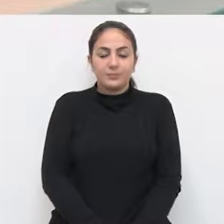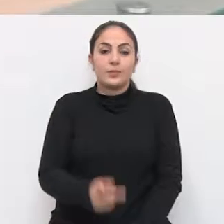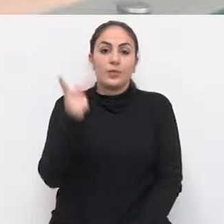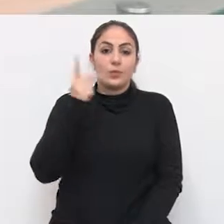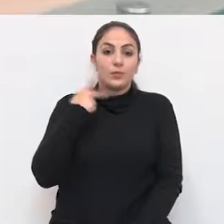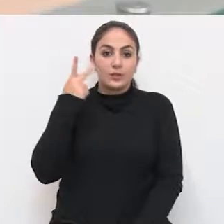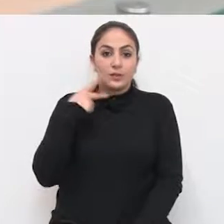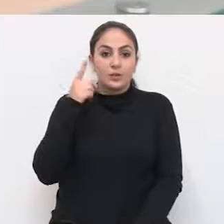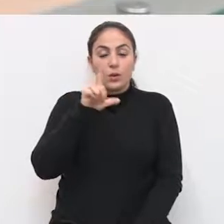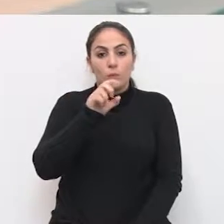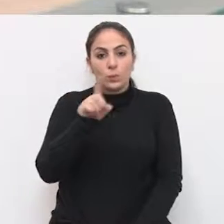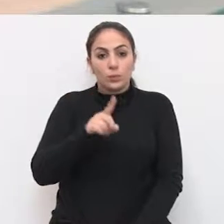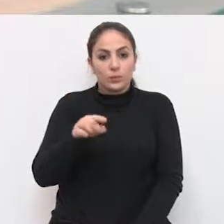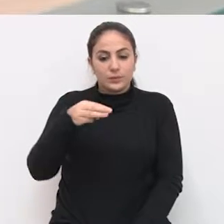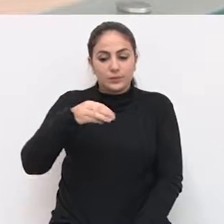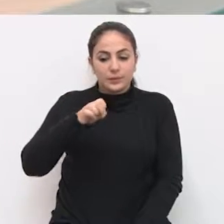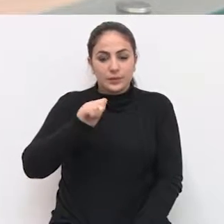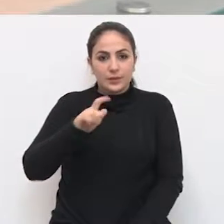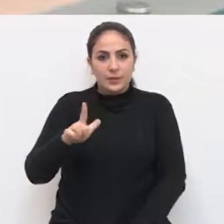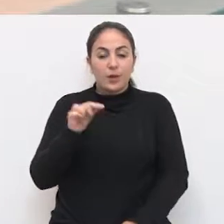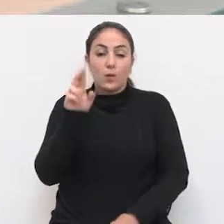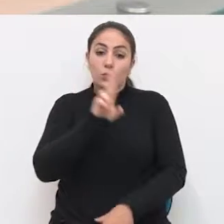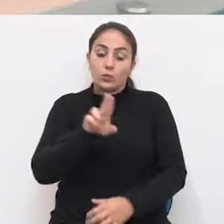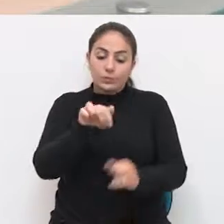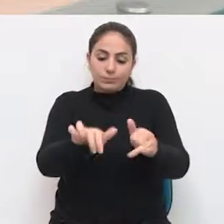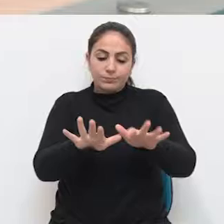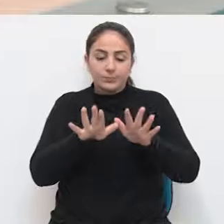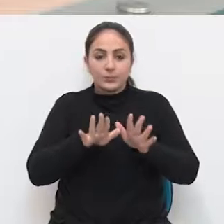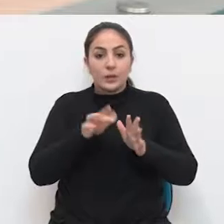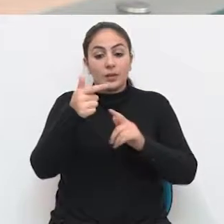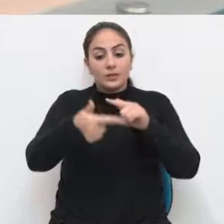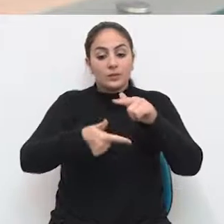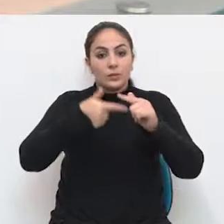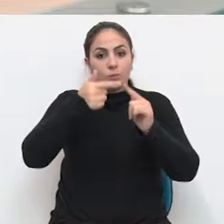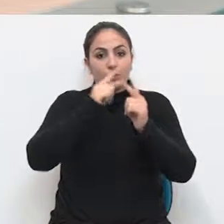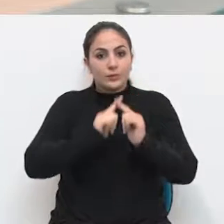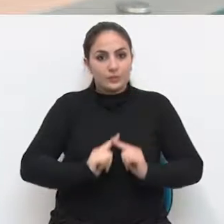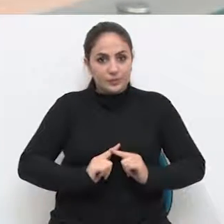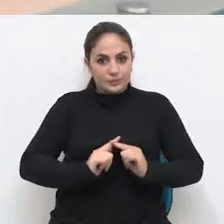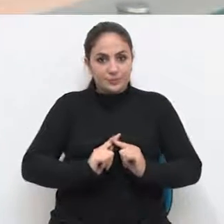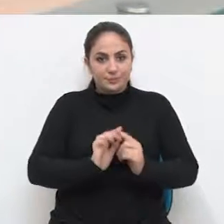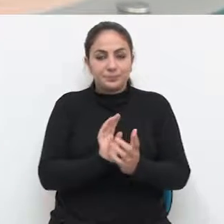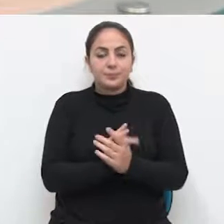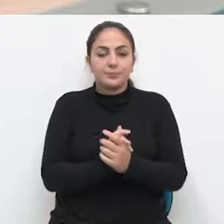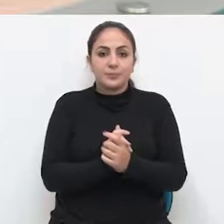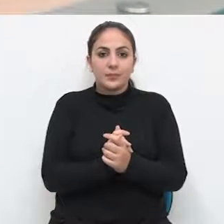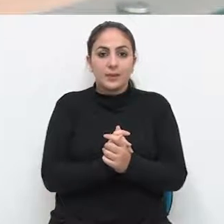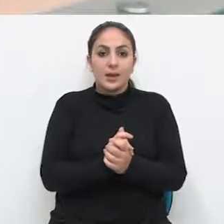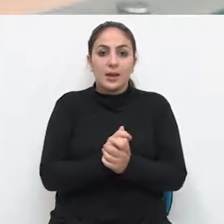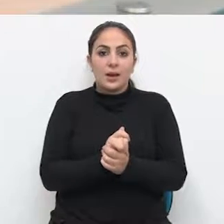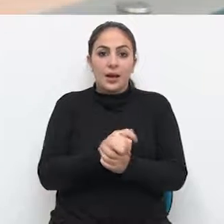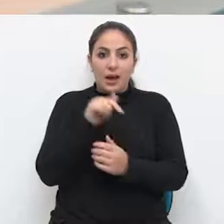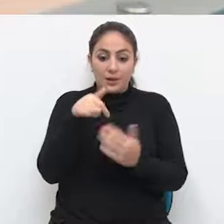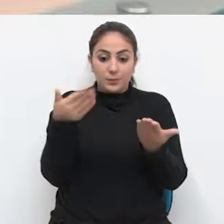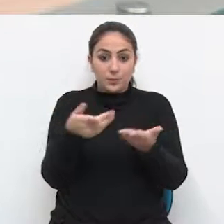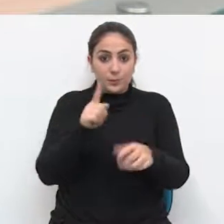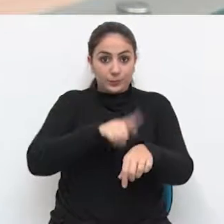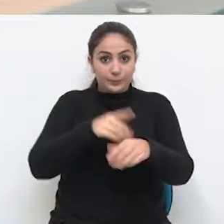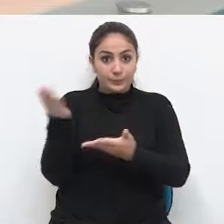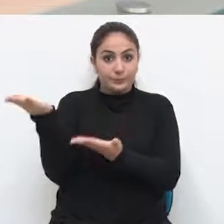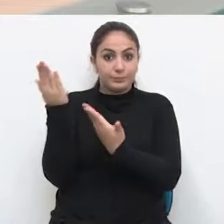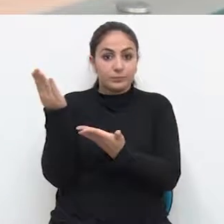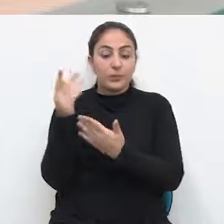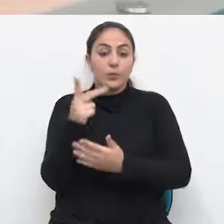O vereador Luiz Miguel Chais utilizou o grande expediente pela segunda vez no mandato. No espaço de honra da sessão